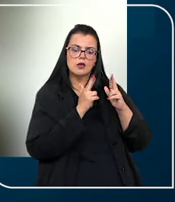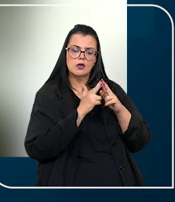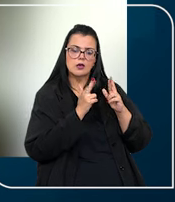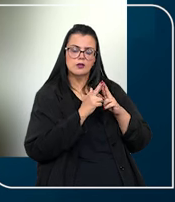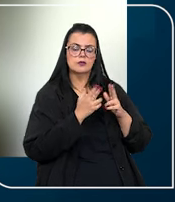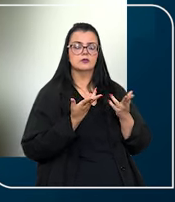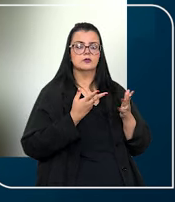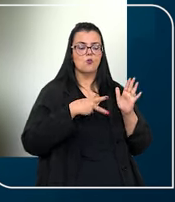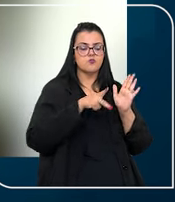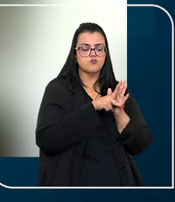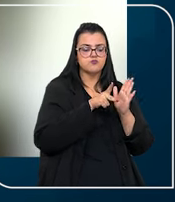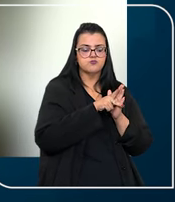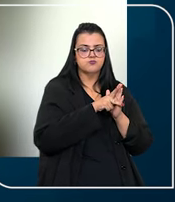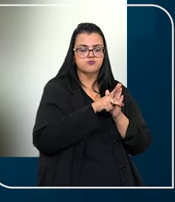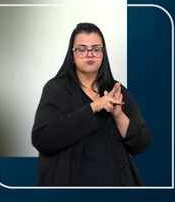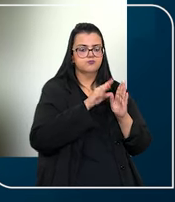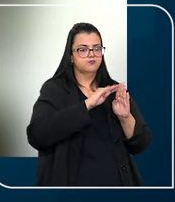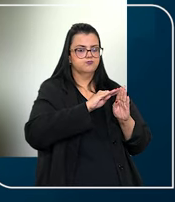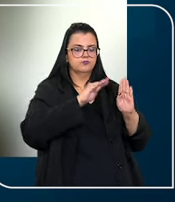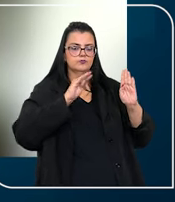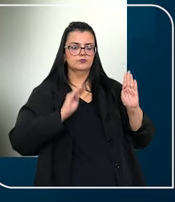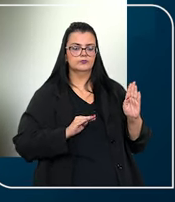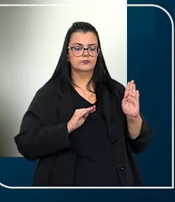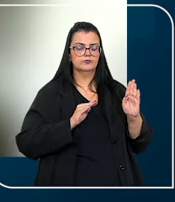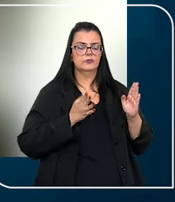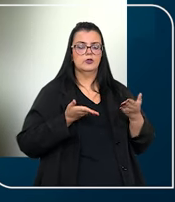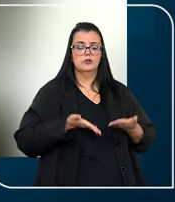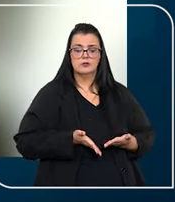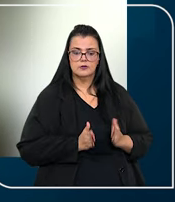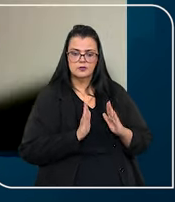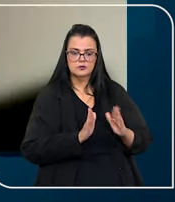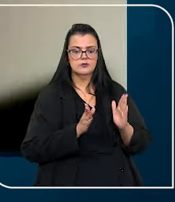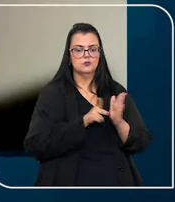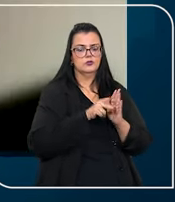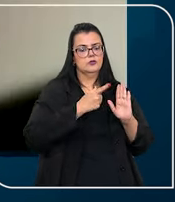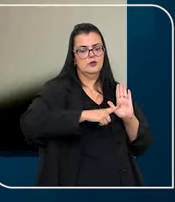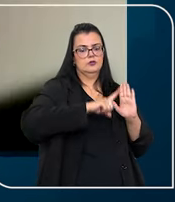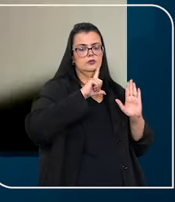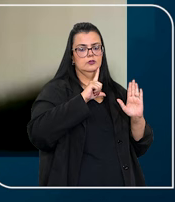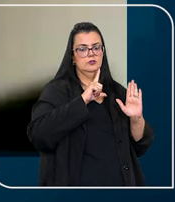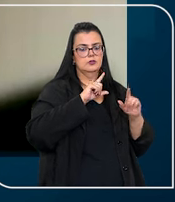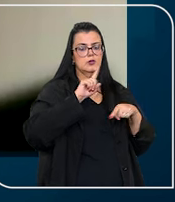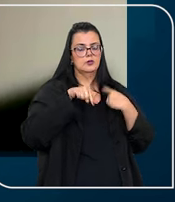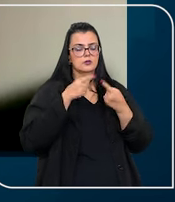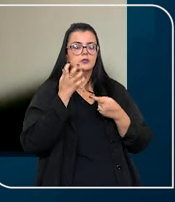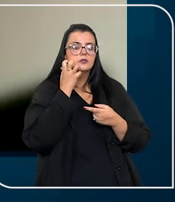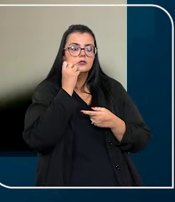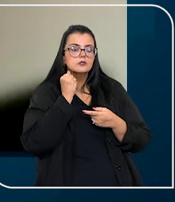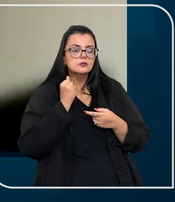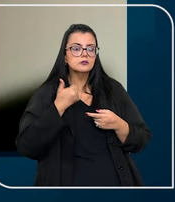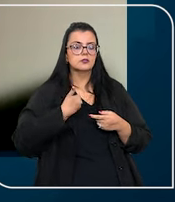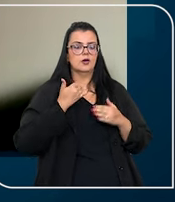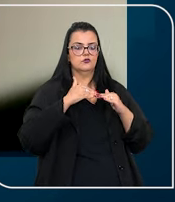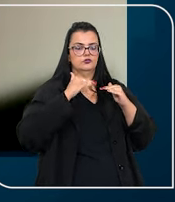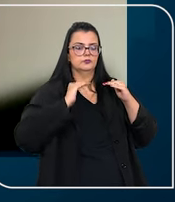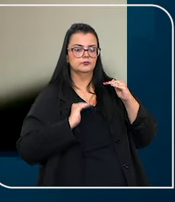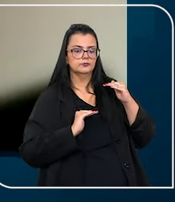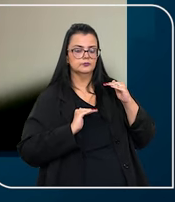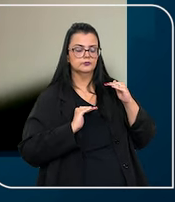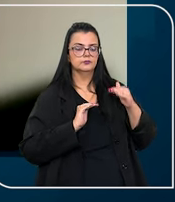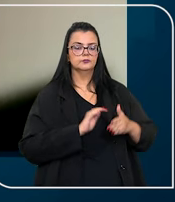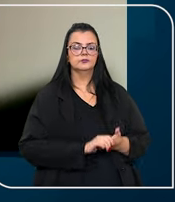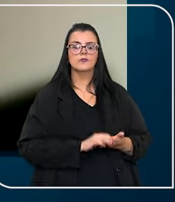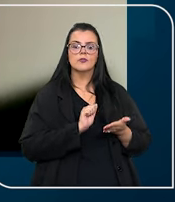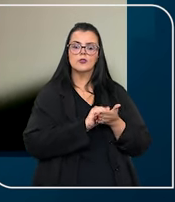não há destituição do poder familiar de vínculo biológico anterior, como ocorre na adoção de menor de idade. Com o